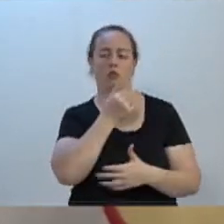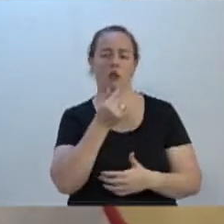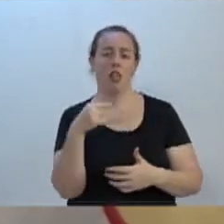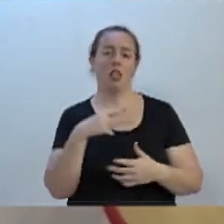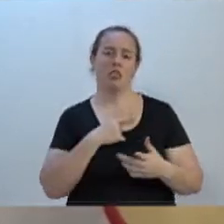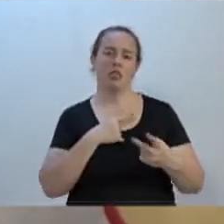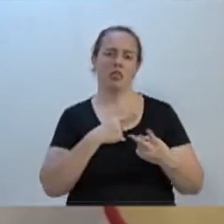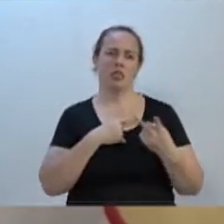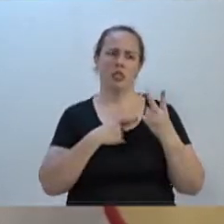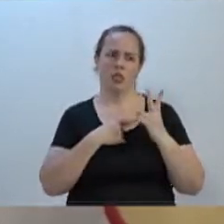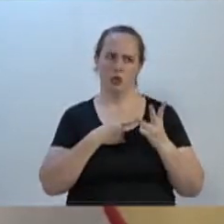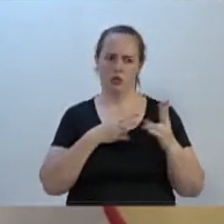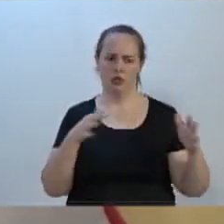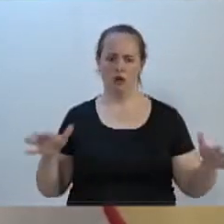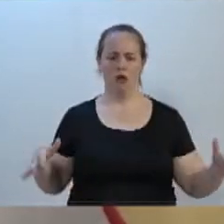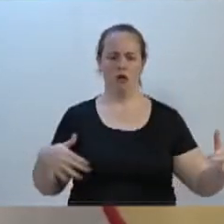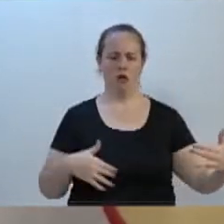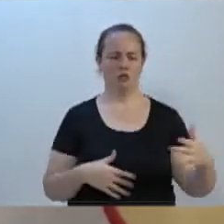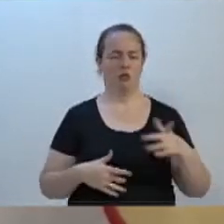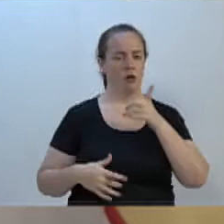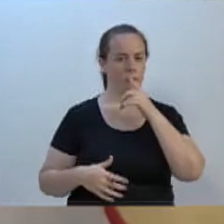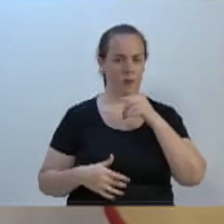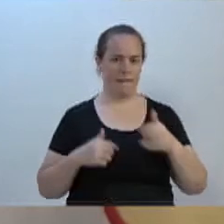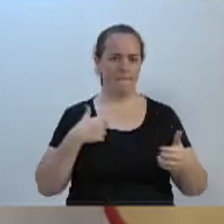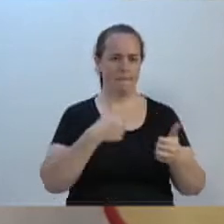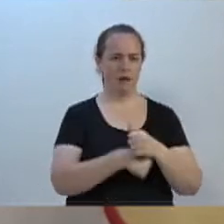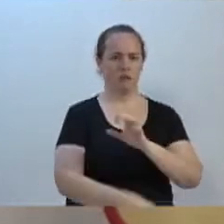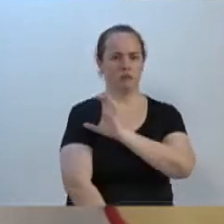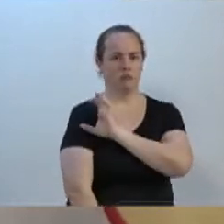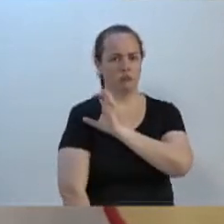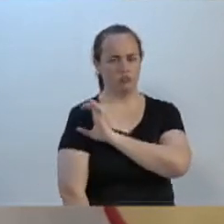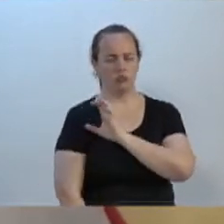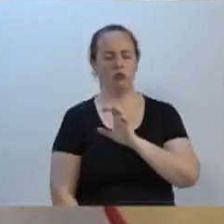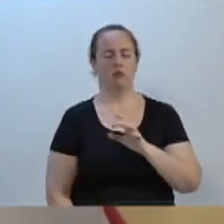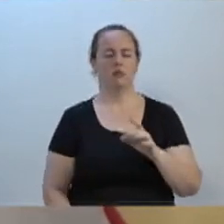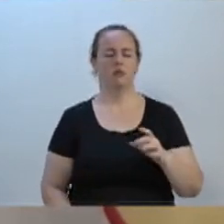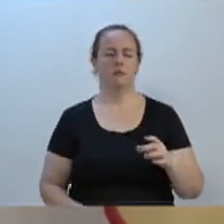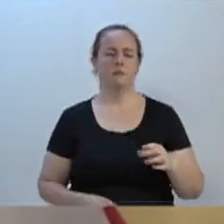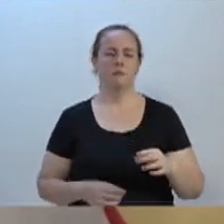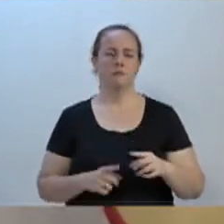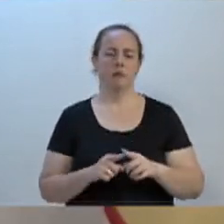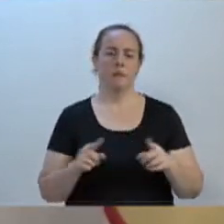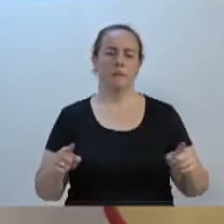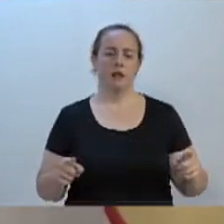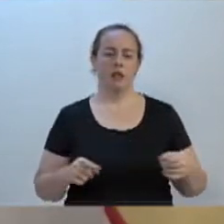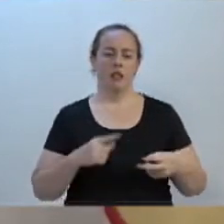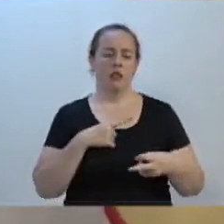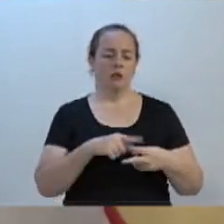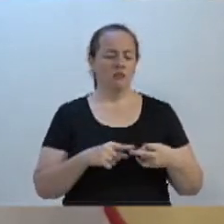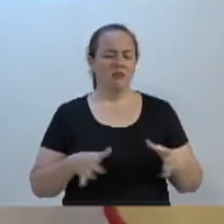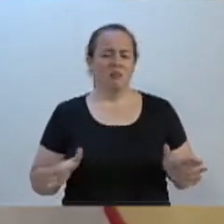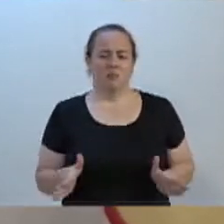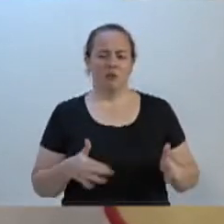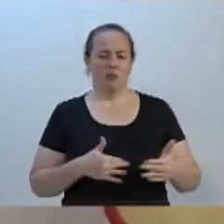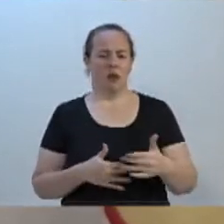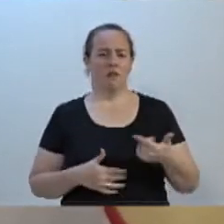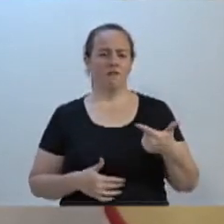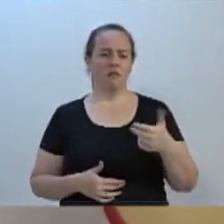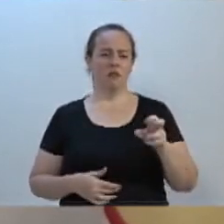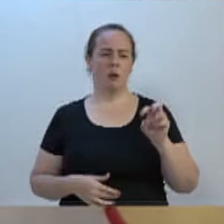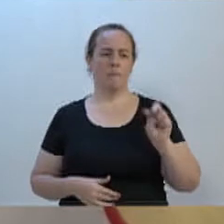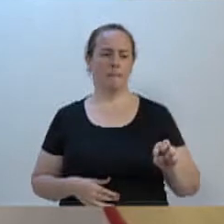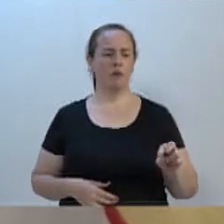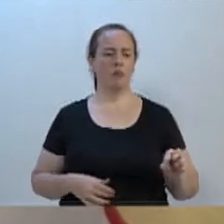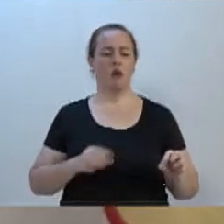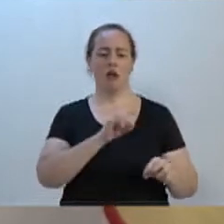dois, na verdade, duas caixas d'água ali, perto do CI, do lado do CI da Fransvoles. Mas são dois reservatórios pequenos, de 25 mil litros